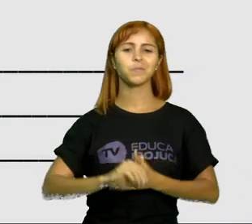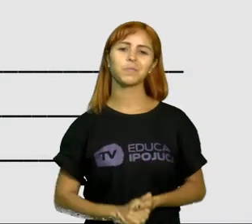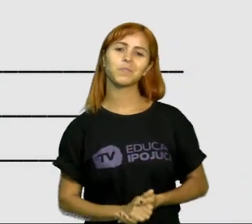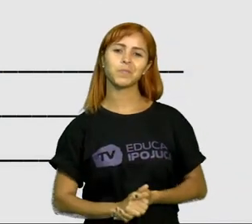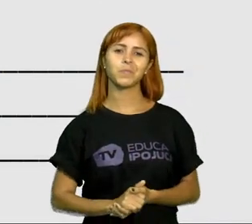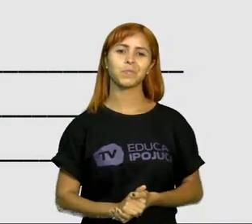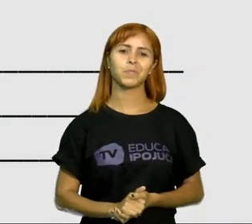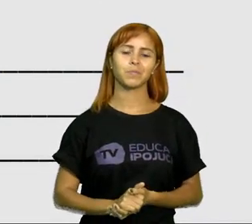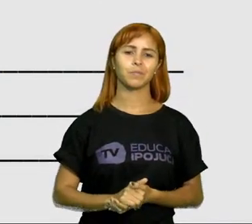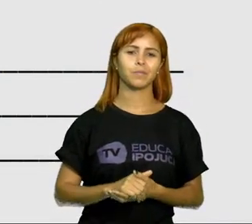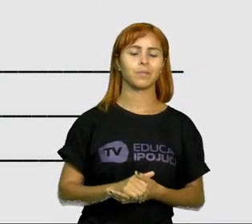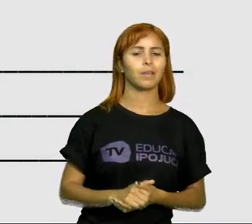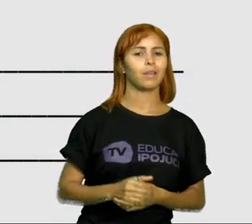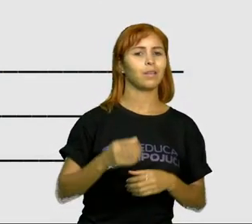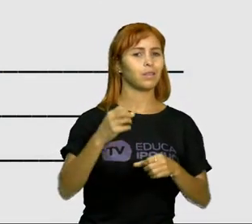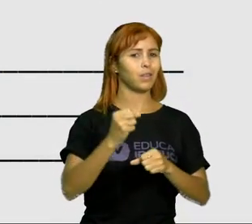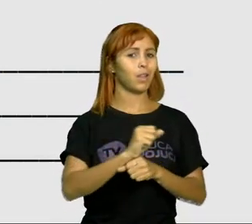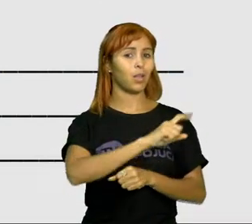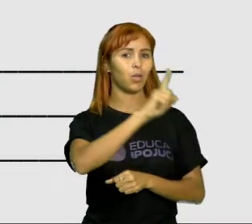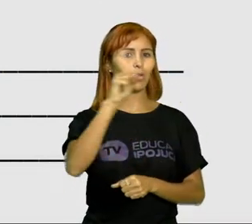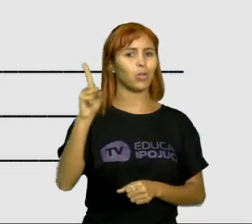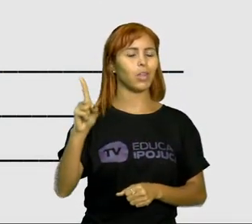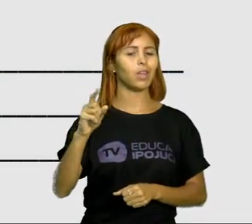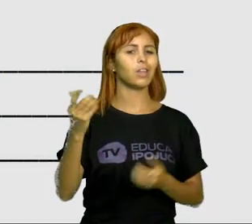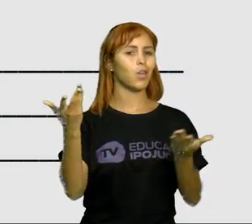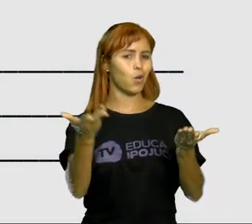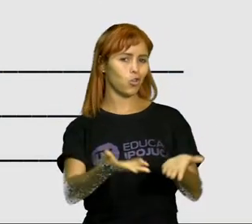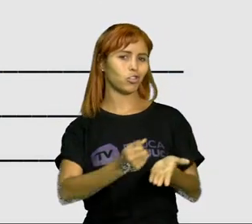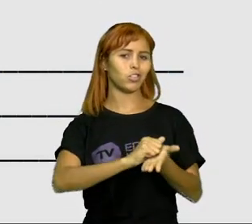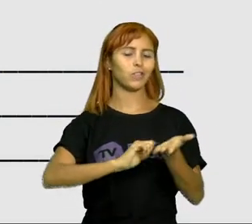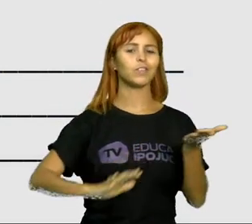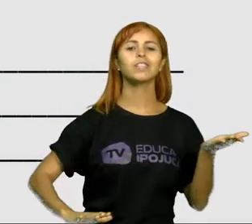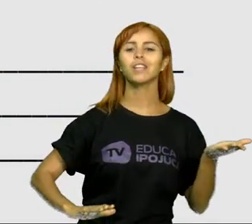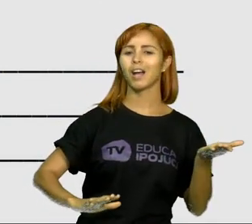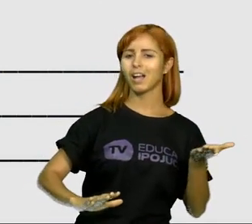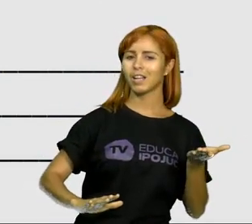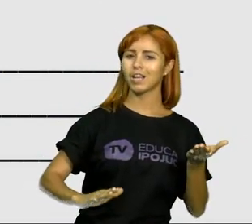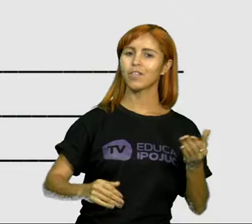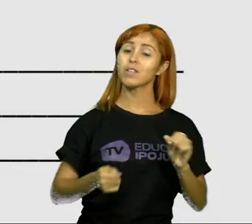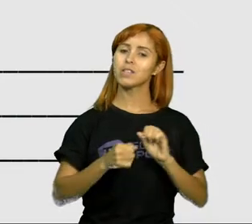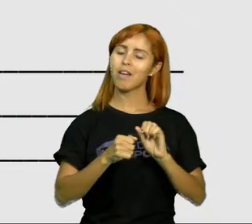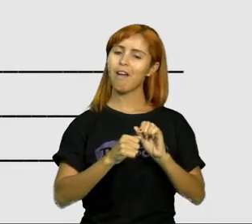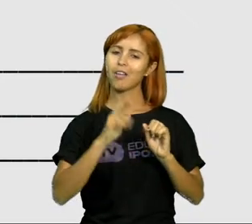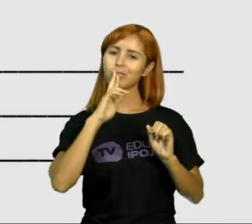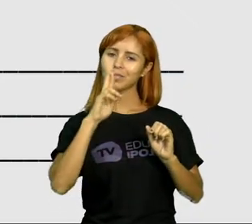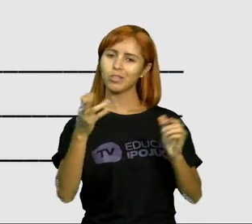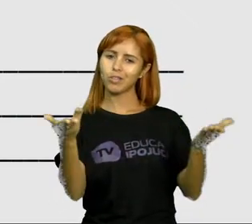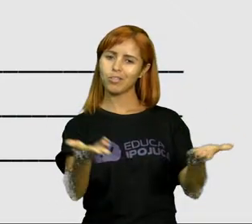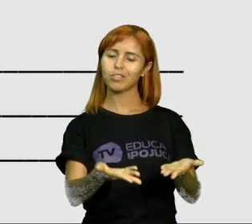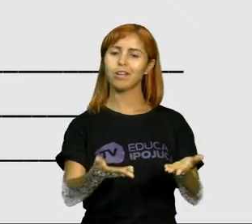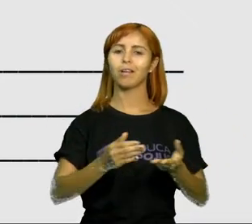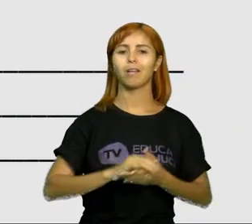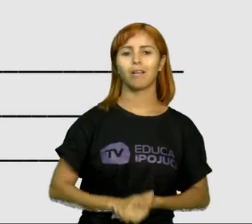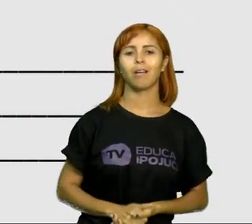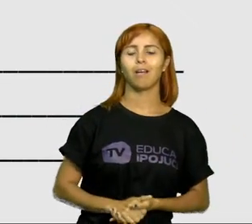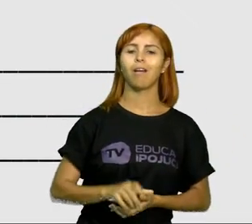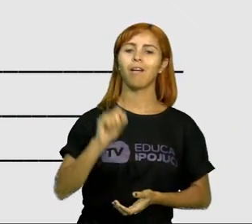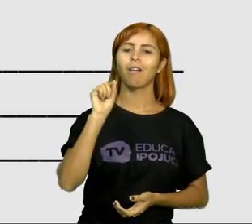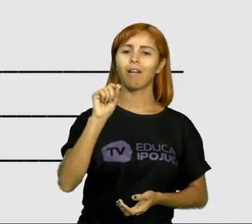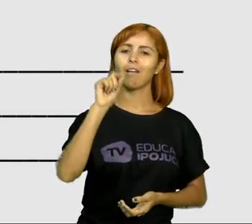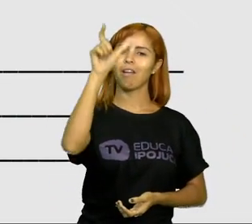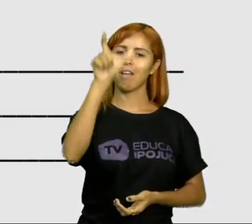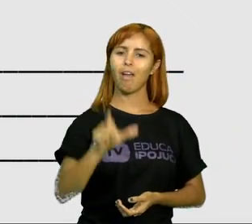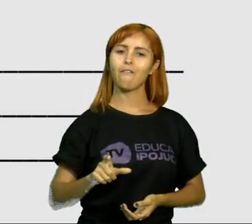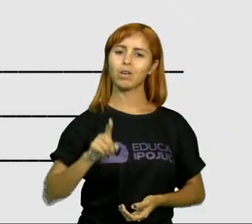Tome nota aí. Coloque aí a data de hoje, a atividade que vai ser desenvolvida. Responda, quem é